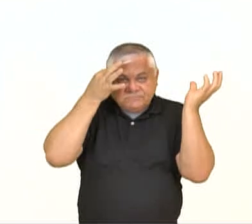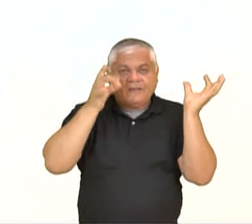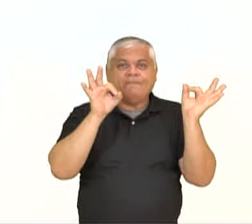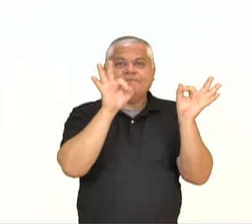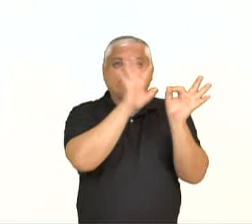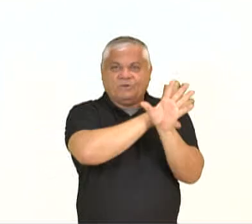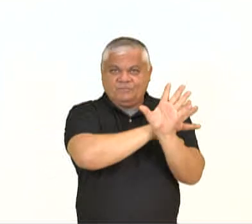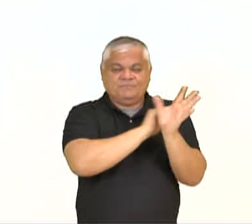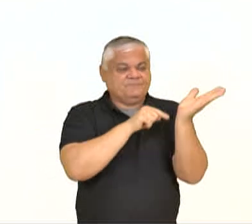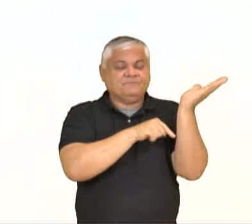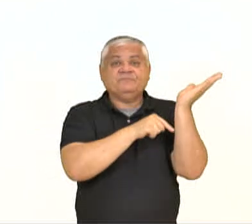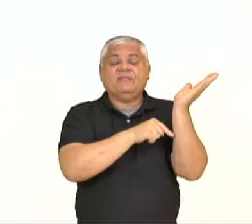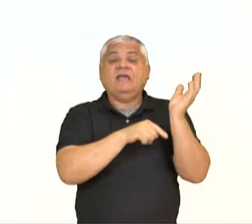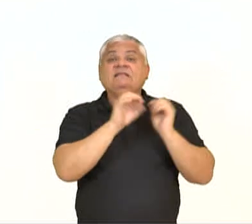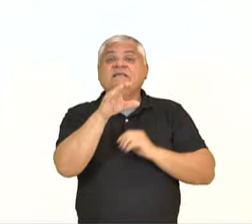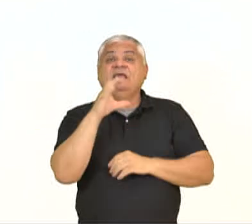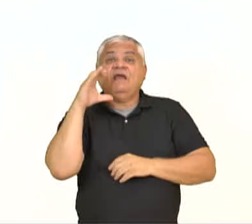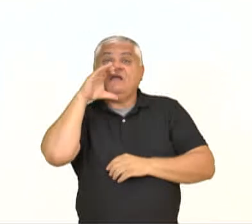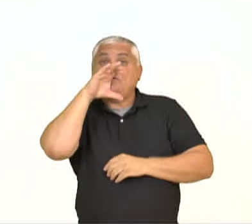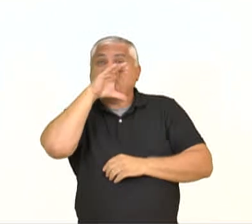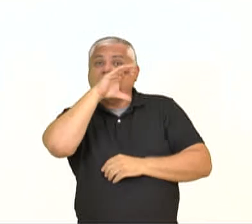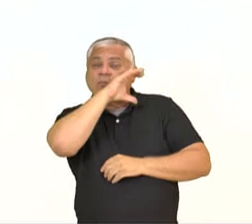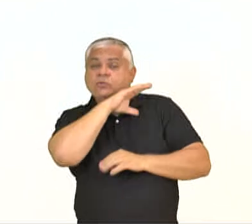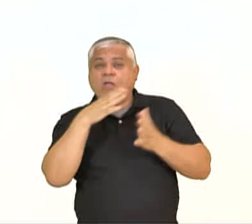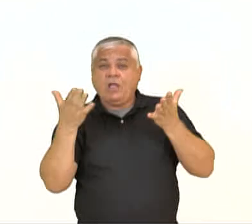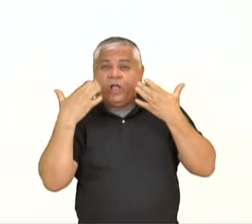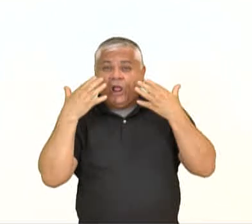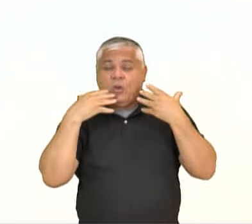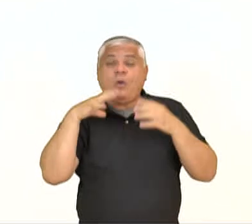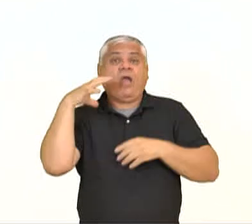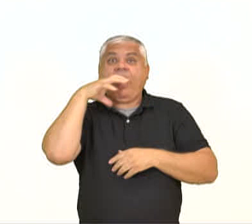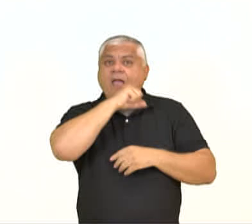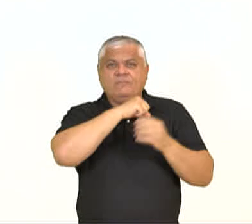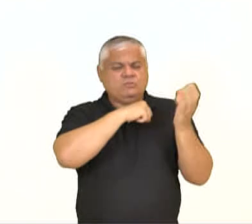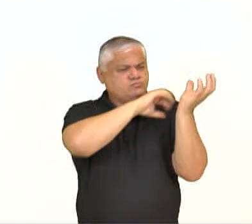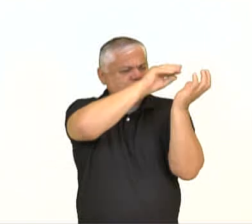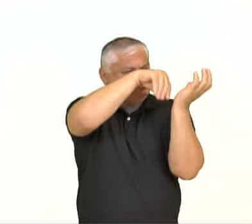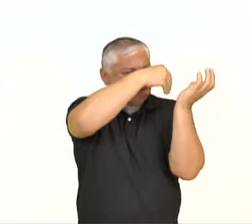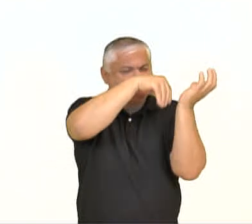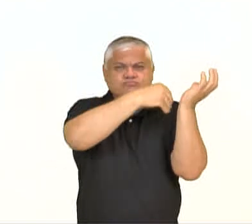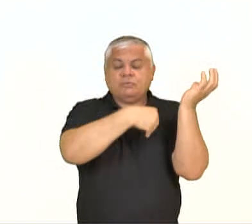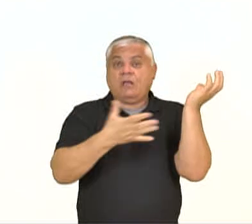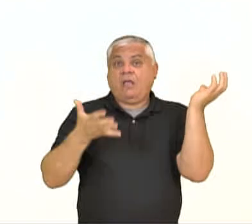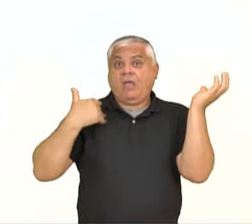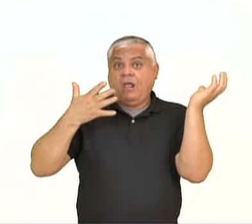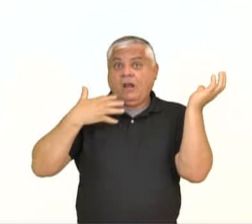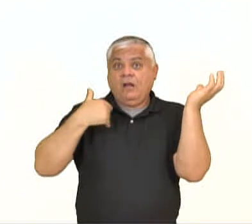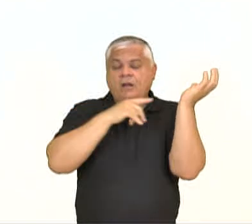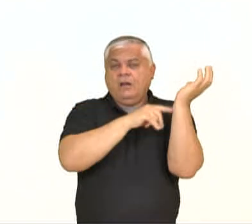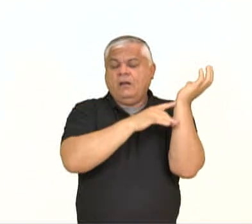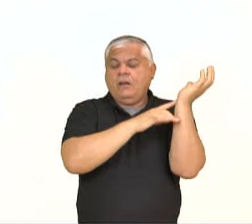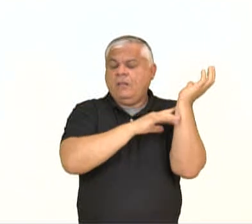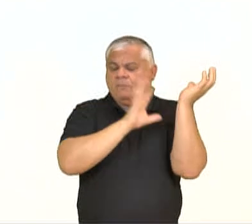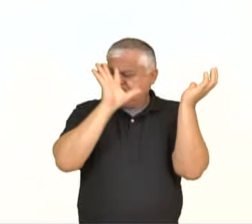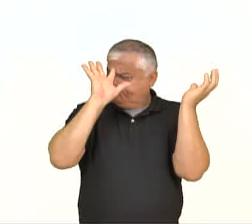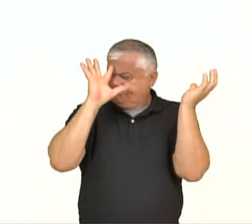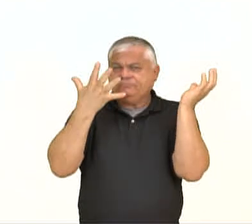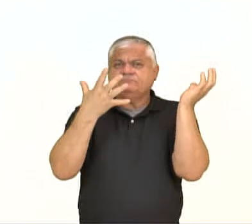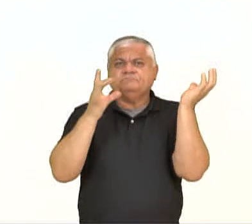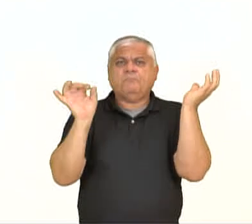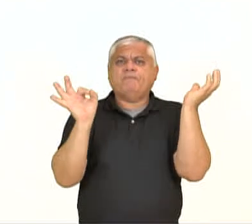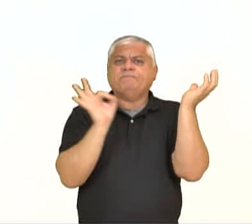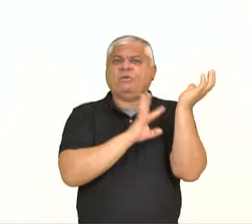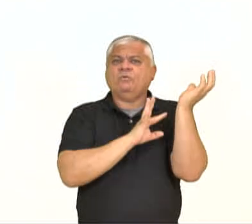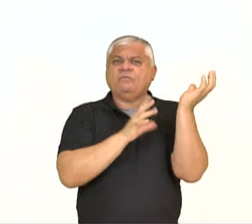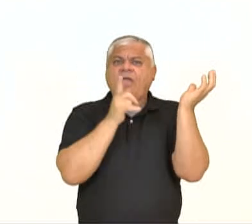elevadas, o eteno, ele reage mais rapidamente. E é por isso que quando está calor, as frutas, elas